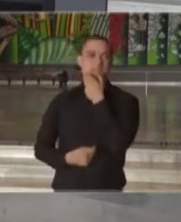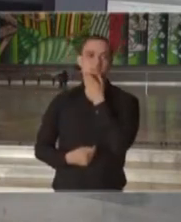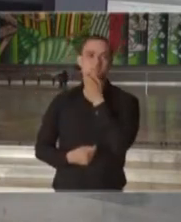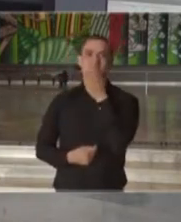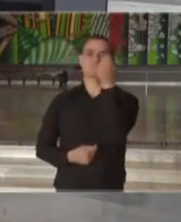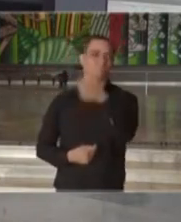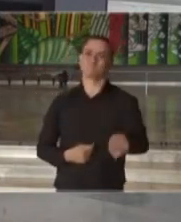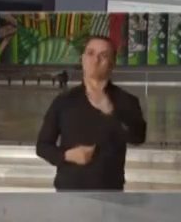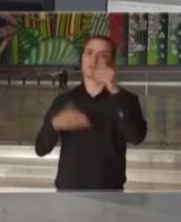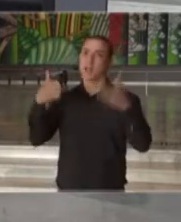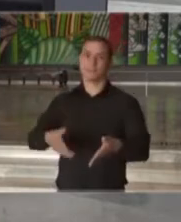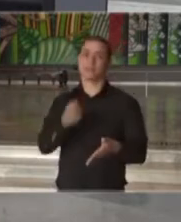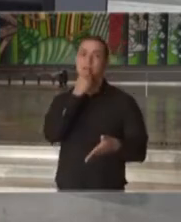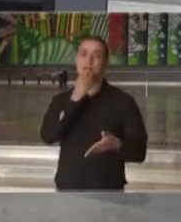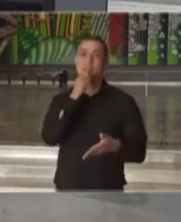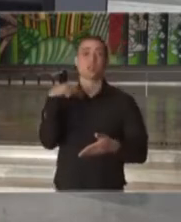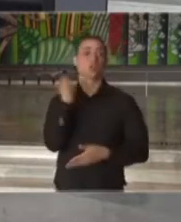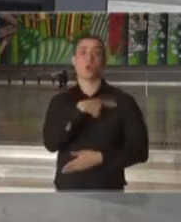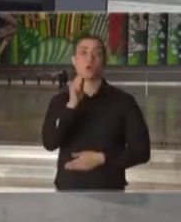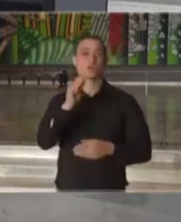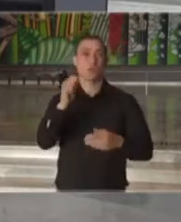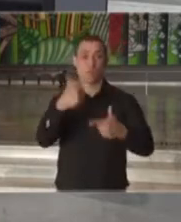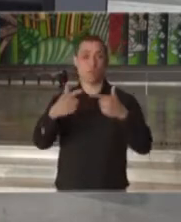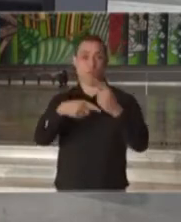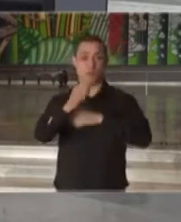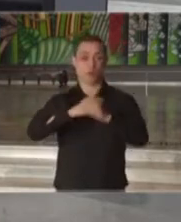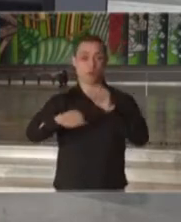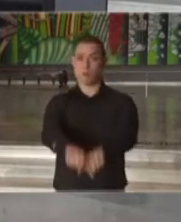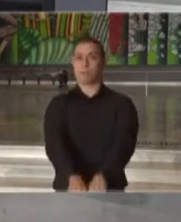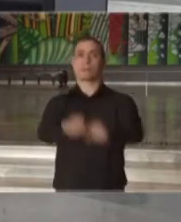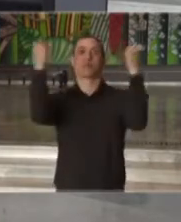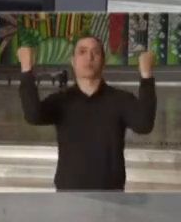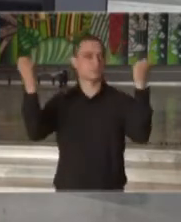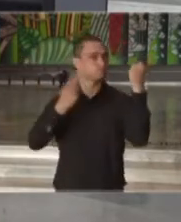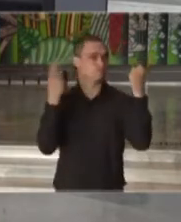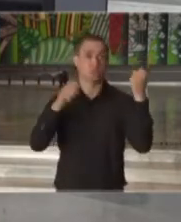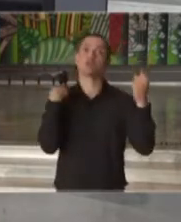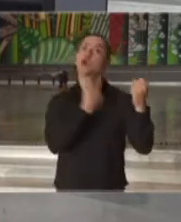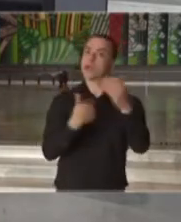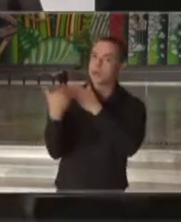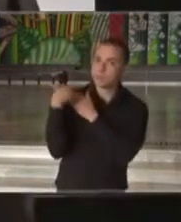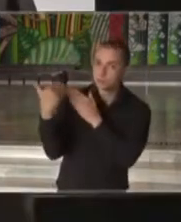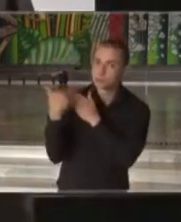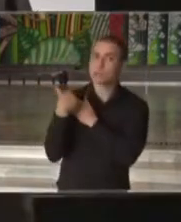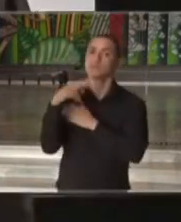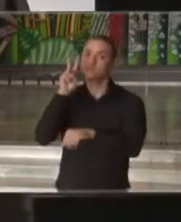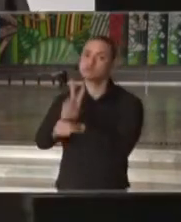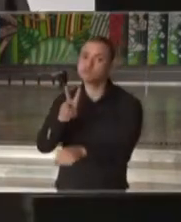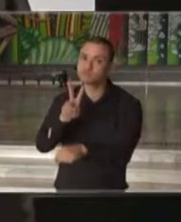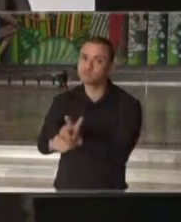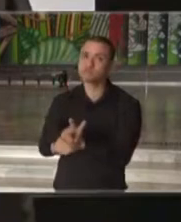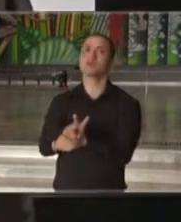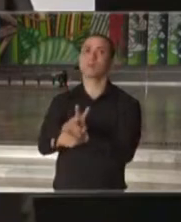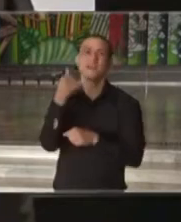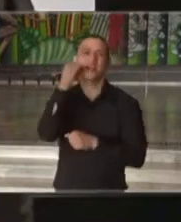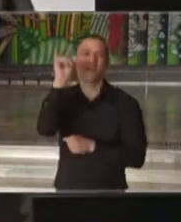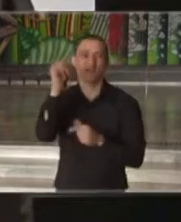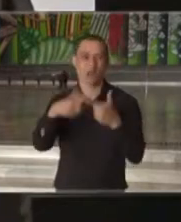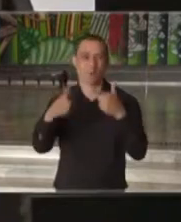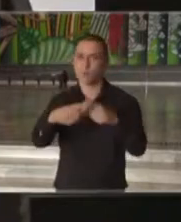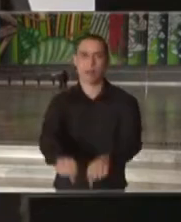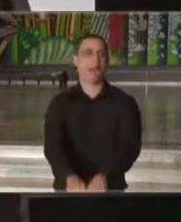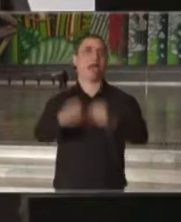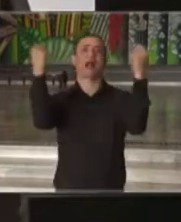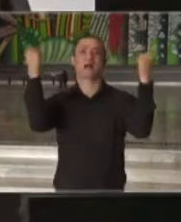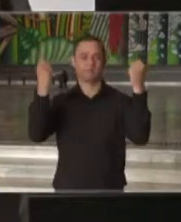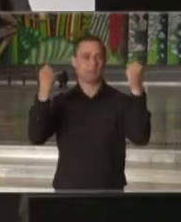é aplicável. Nós não podemos ter um colapso no país e temos tido muita responsabilidade, cuidado e zelo para evitar o colapso. O